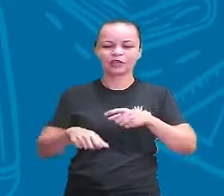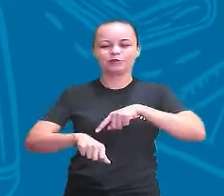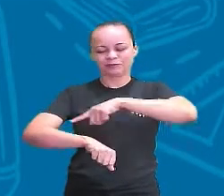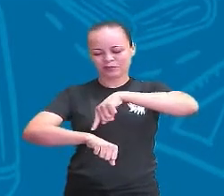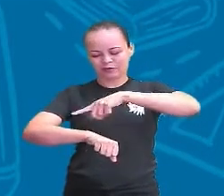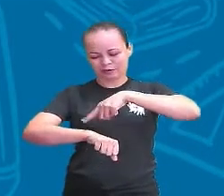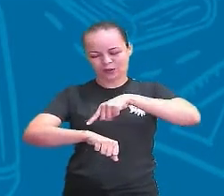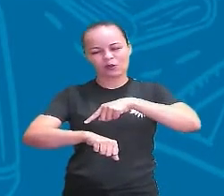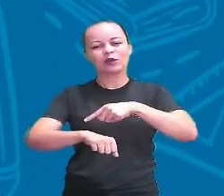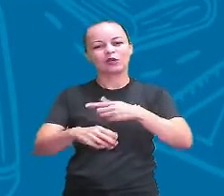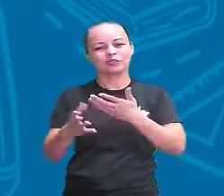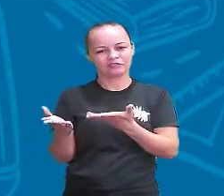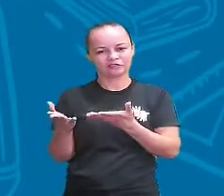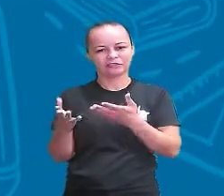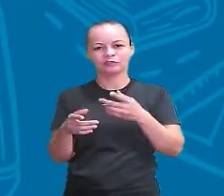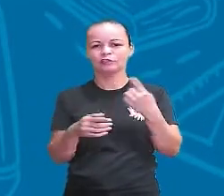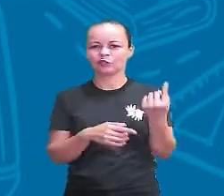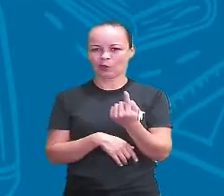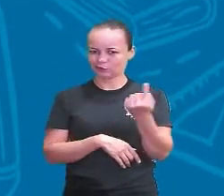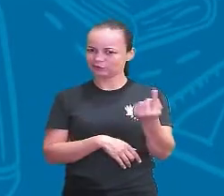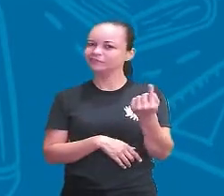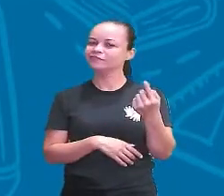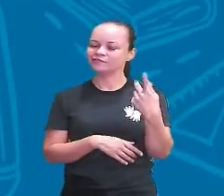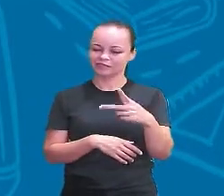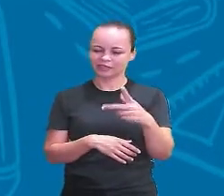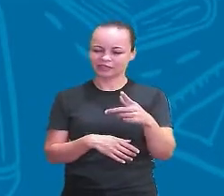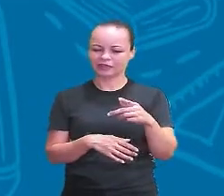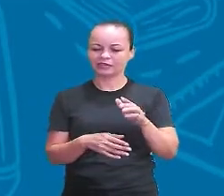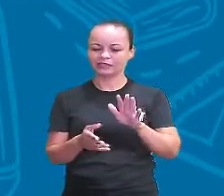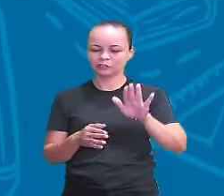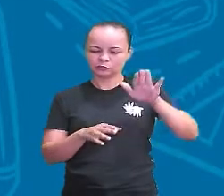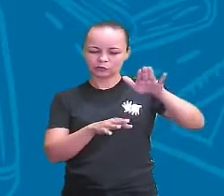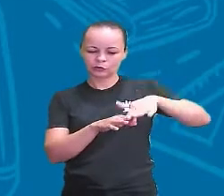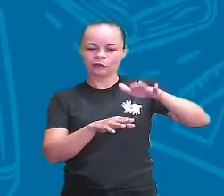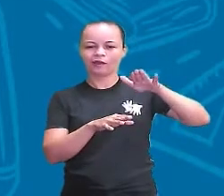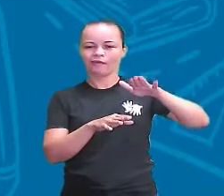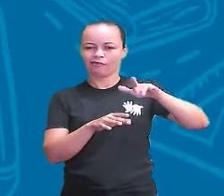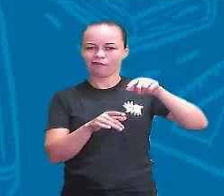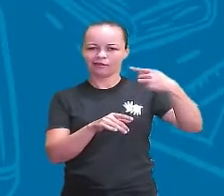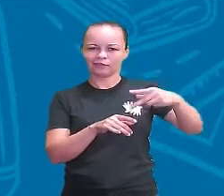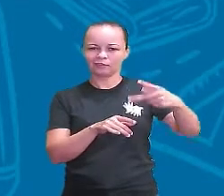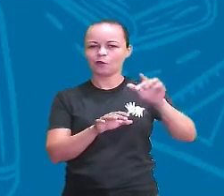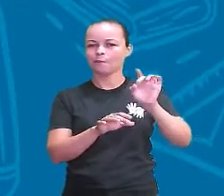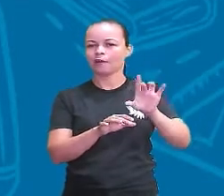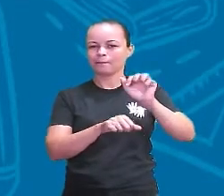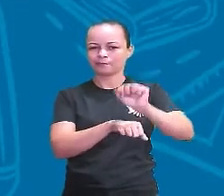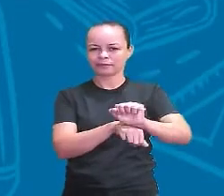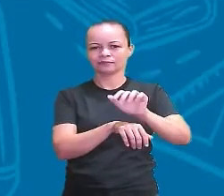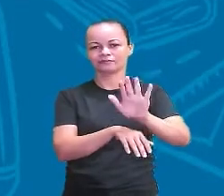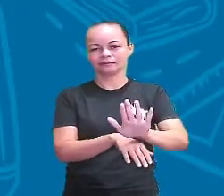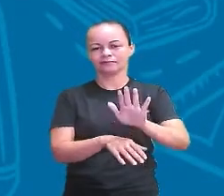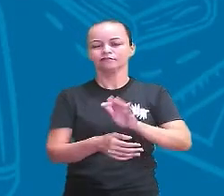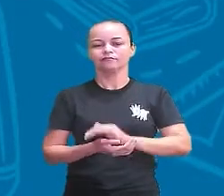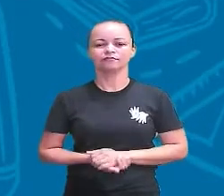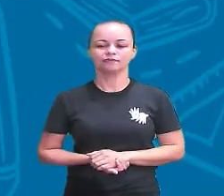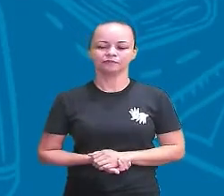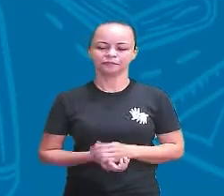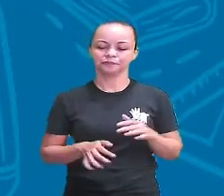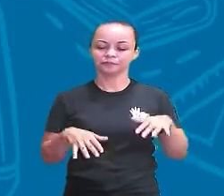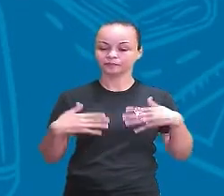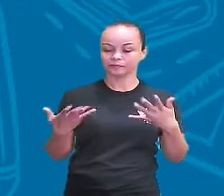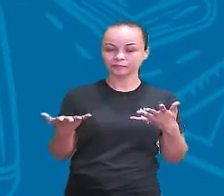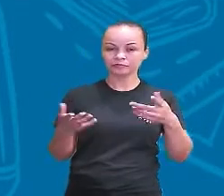Aí ele faz o som sozinho não precisa nem a gente mexer a gente só bate toca nele pra fazer ele parar E aí,